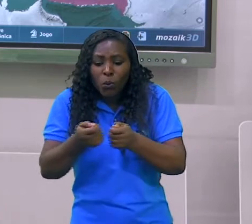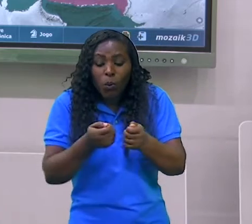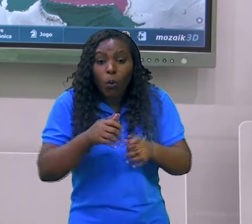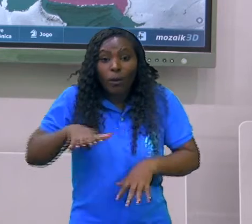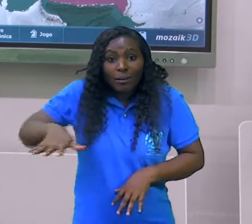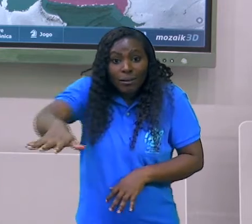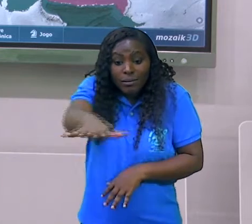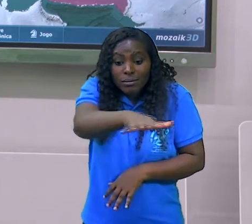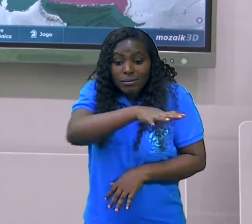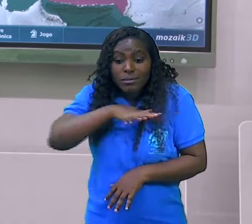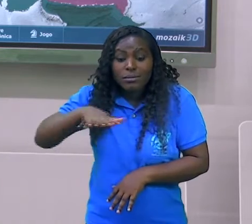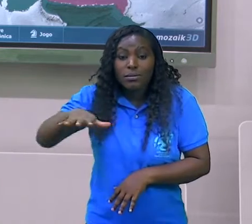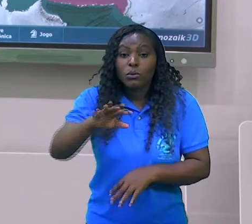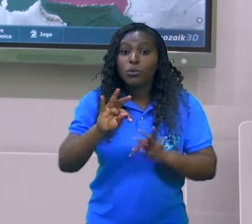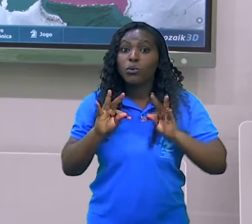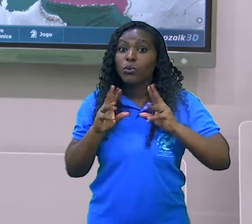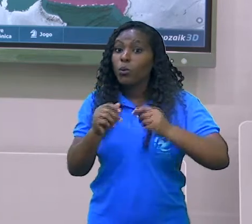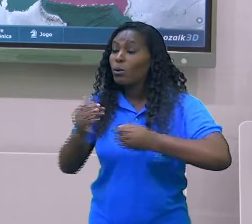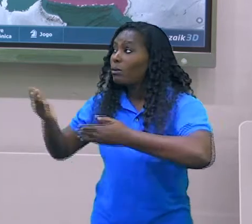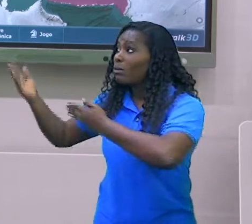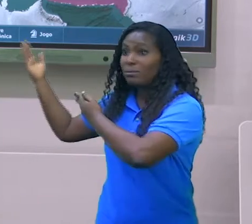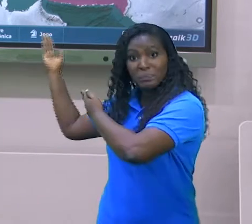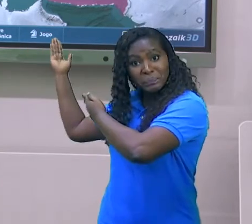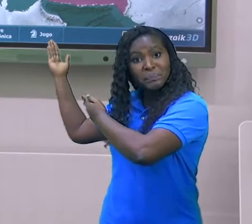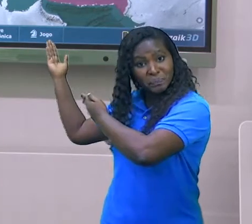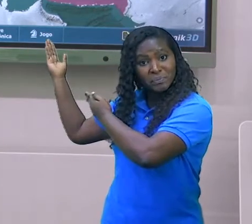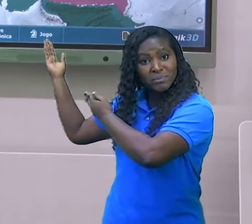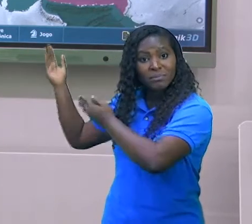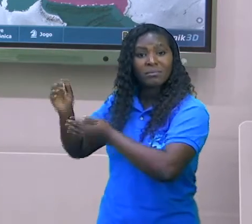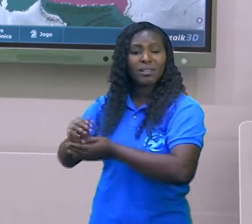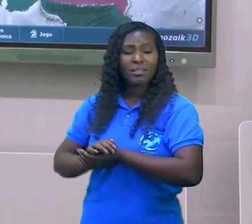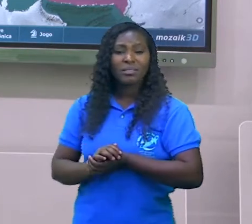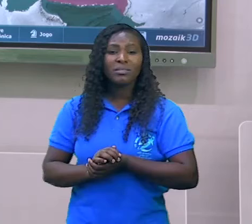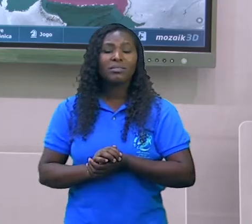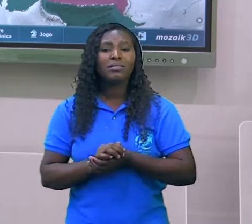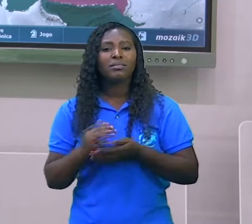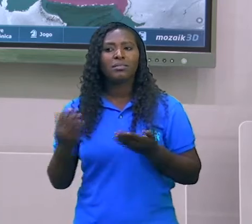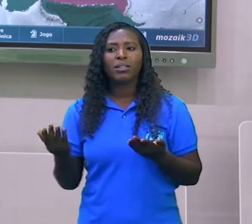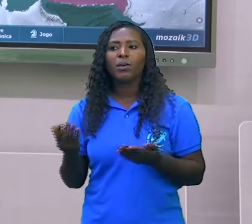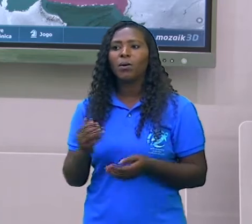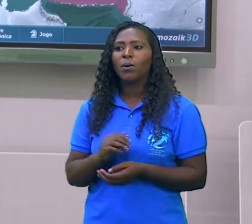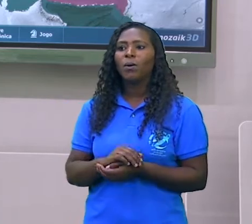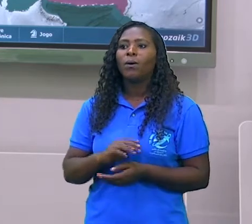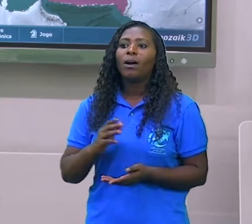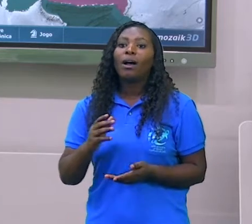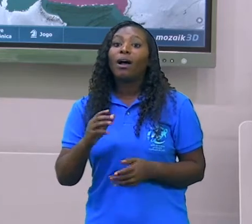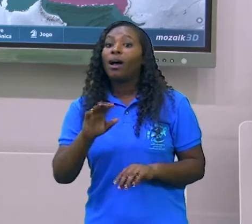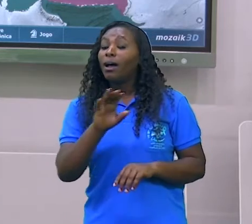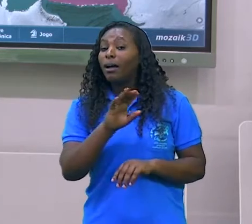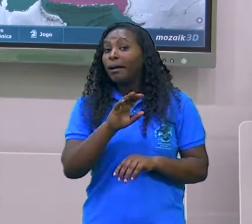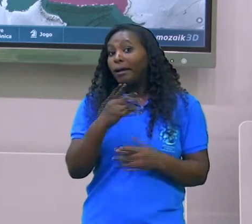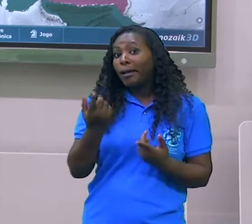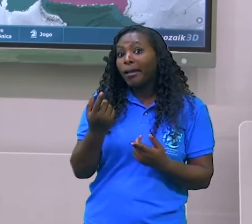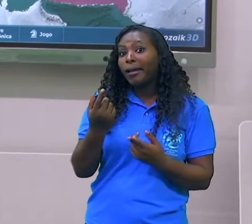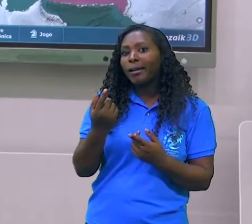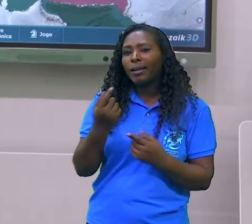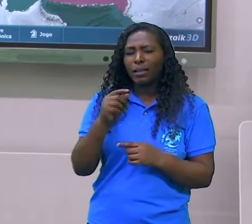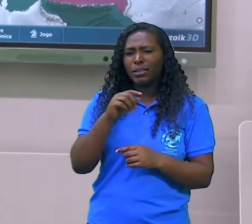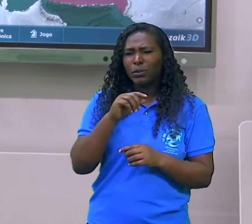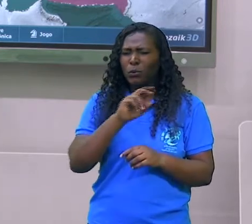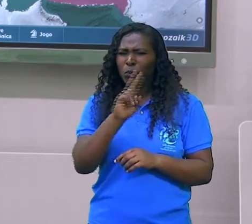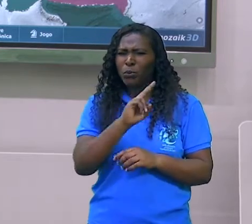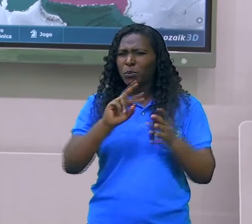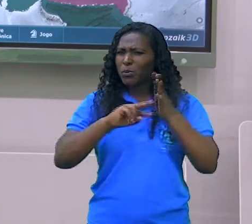Lissímaco, Império Antigo no Monoftalmos, Alftalmos, que vem de olhos, Império